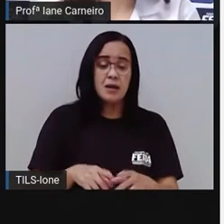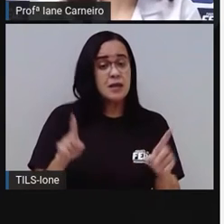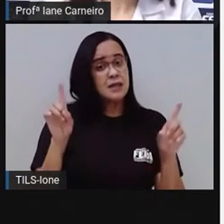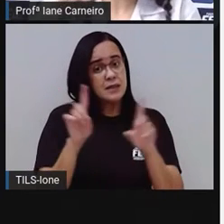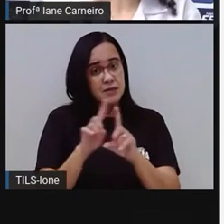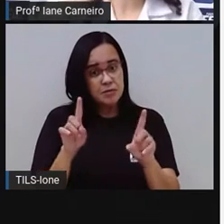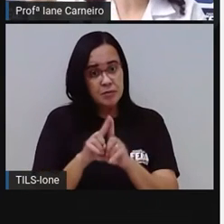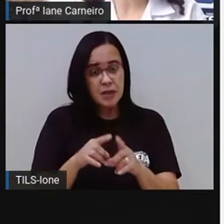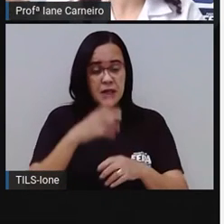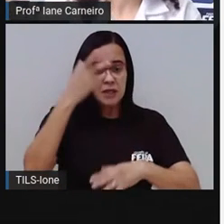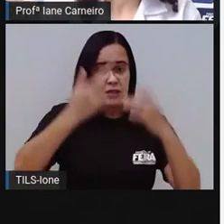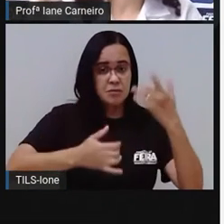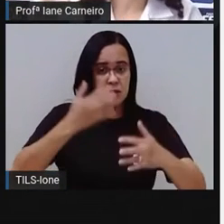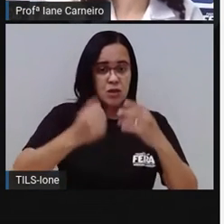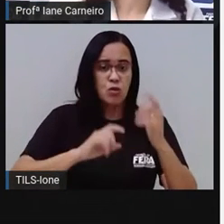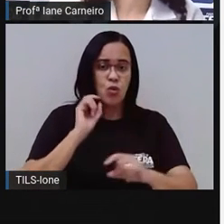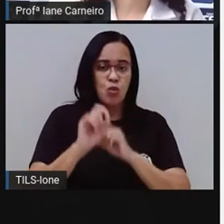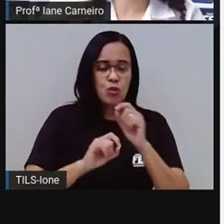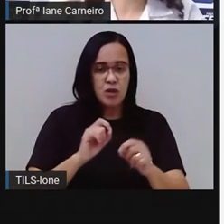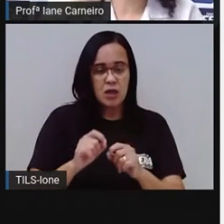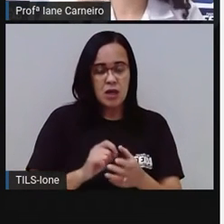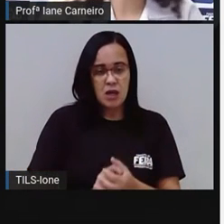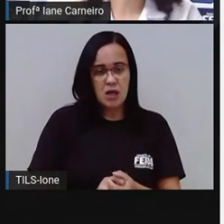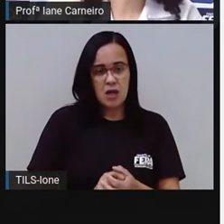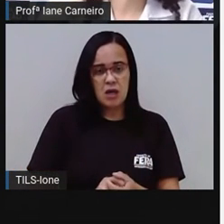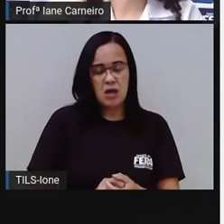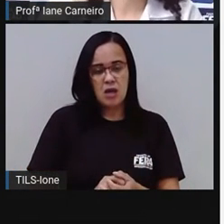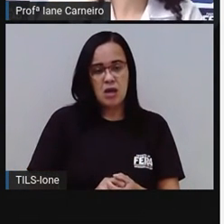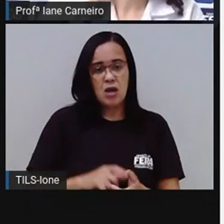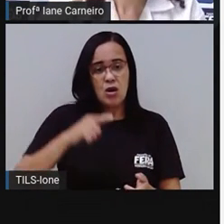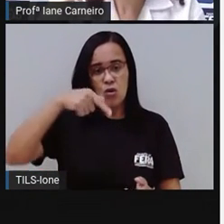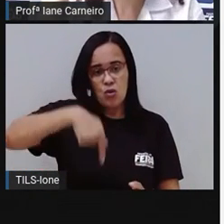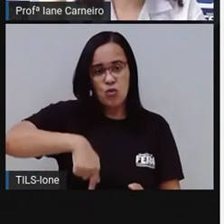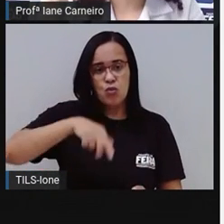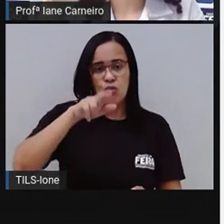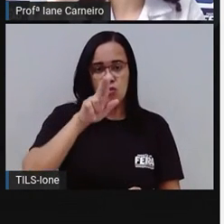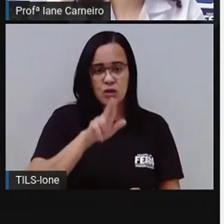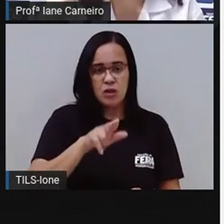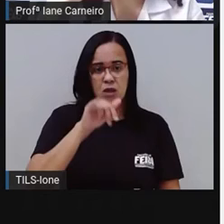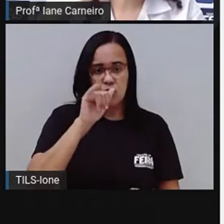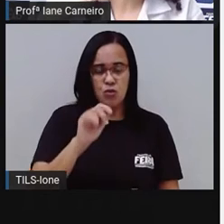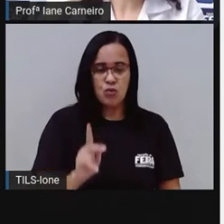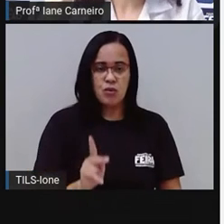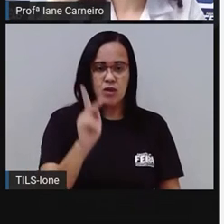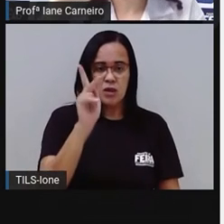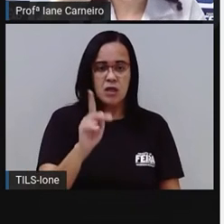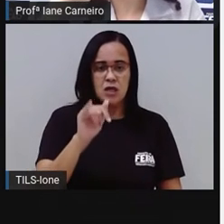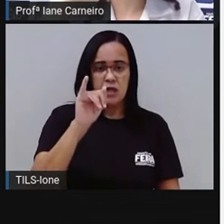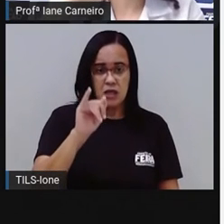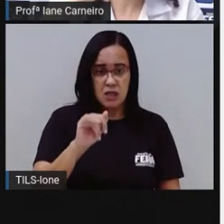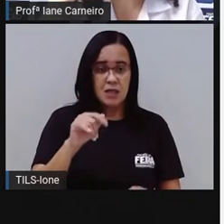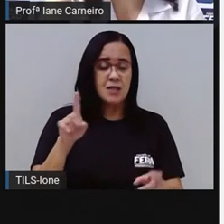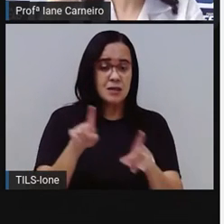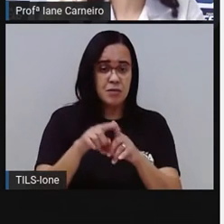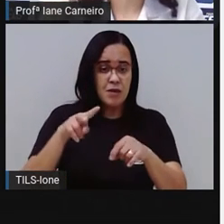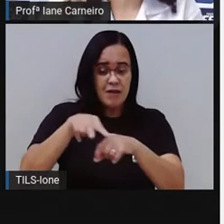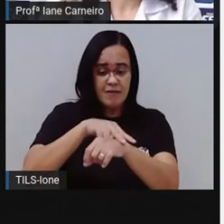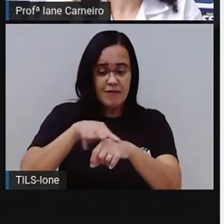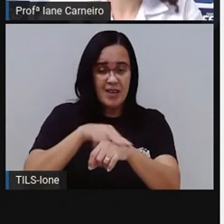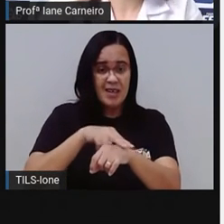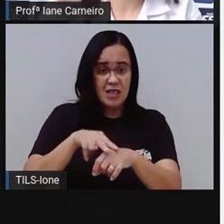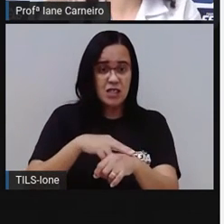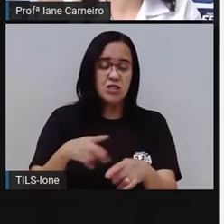verde, aí a gente poderia dizer, ah, é o melão, é o limão, né? Aí ele foi falando que o kiwi também era, além de verde, era